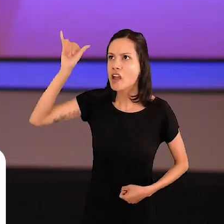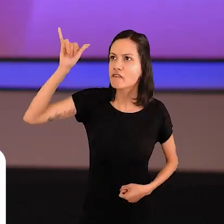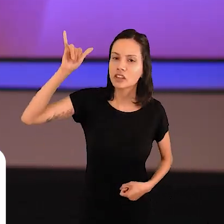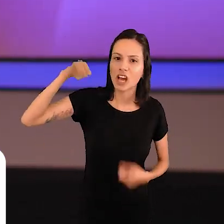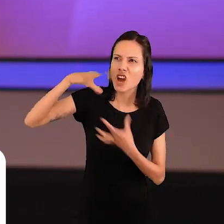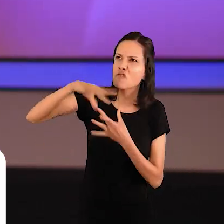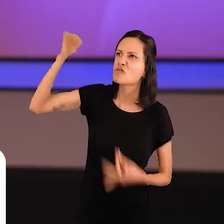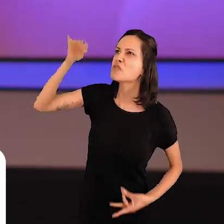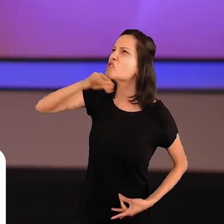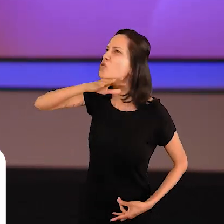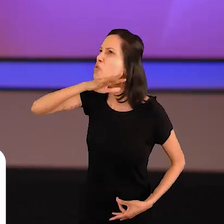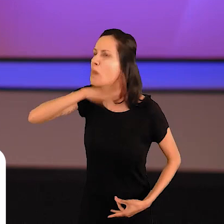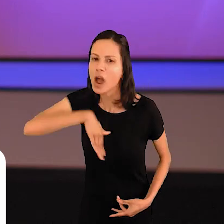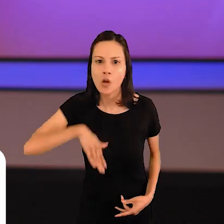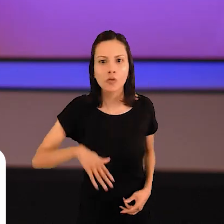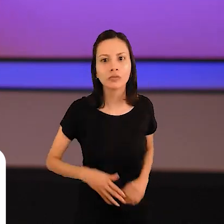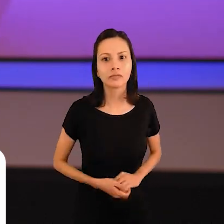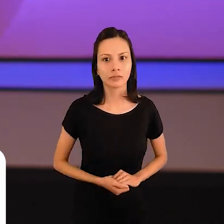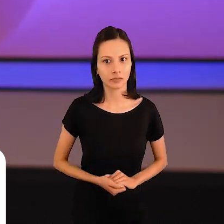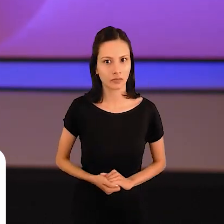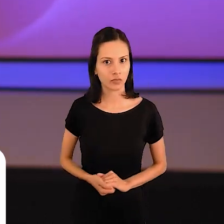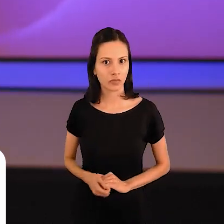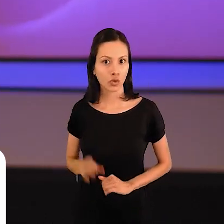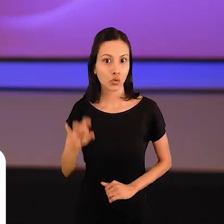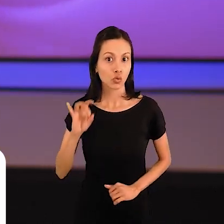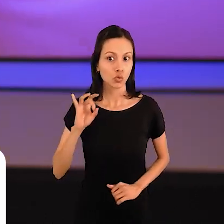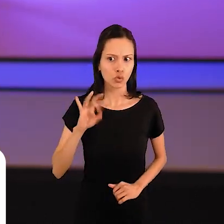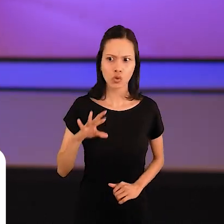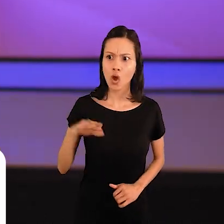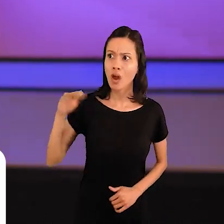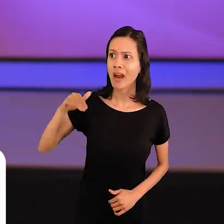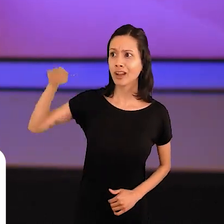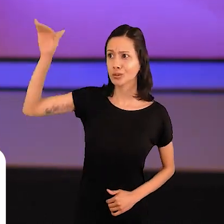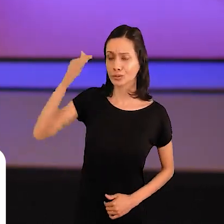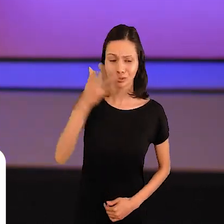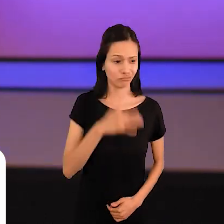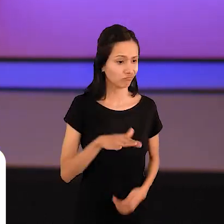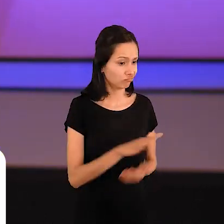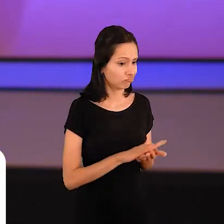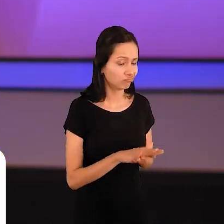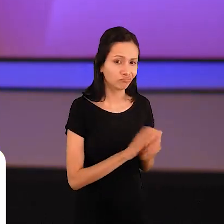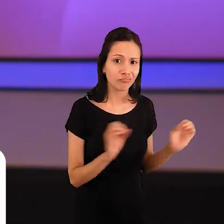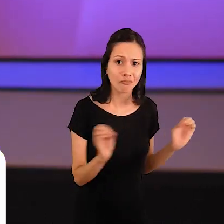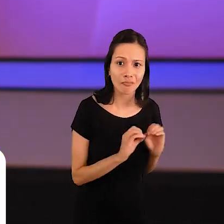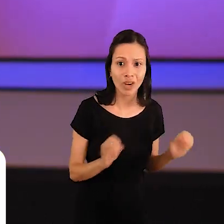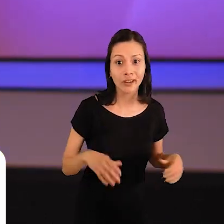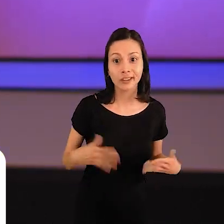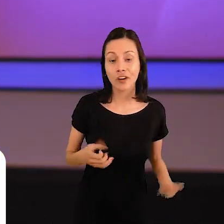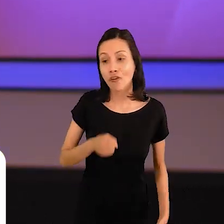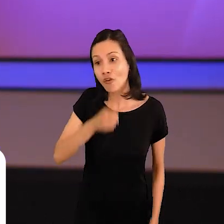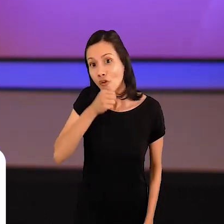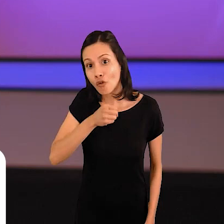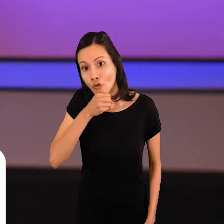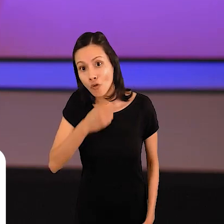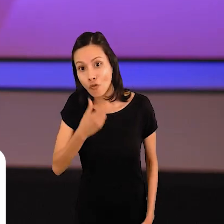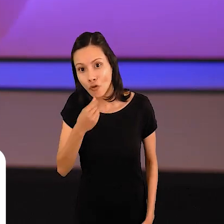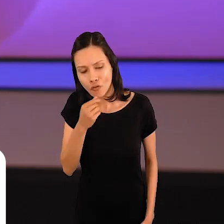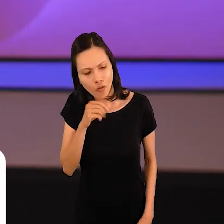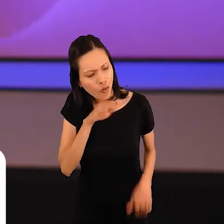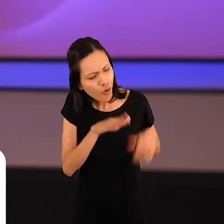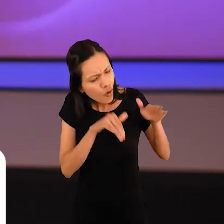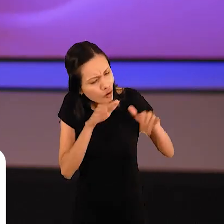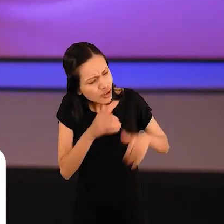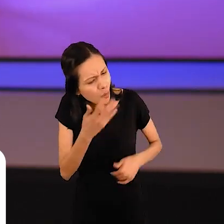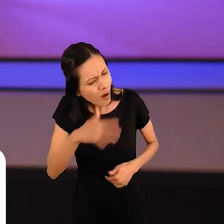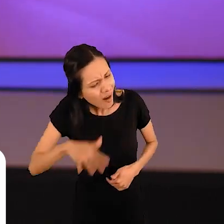chegando só para os adultos, nada de crianças. Então, vovô Tsunami arrecadou toda a criançada